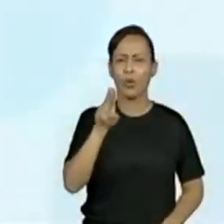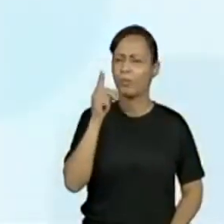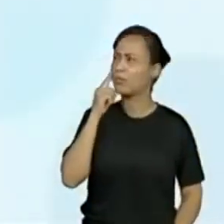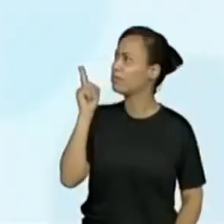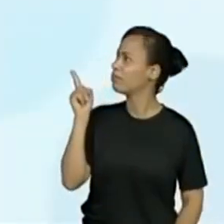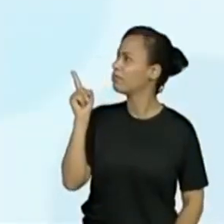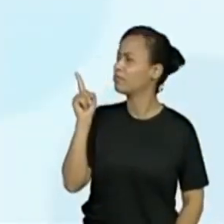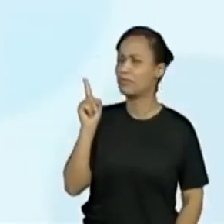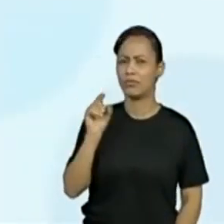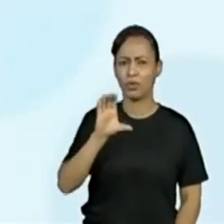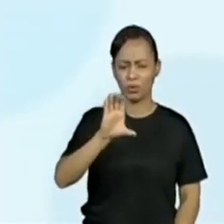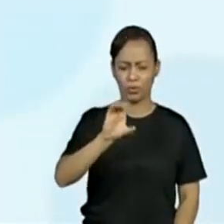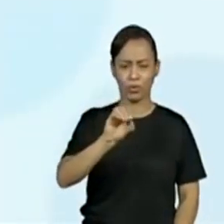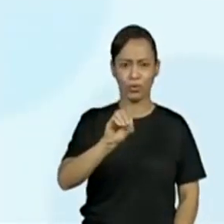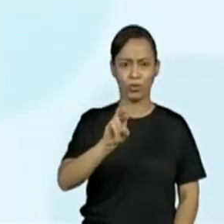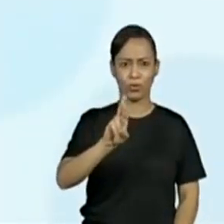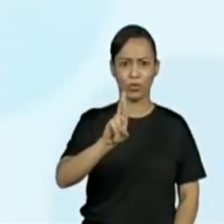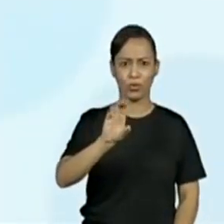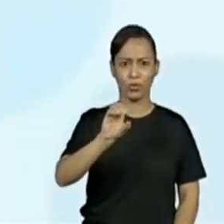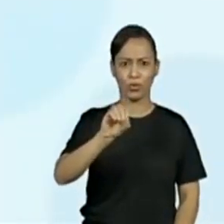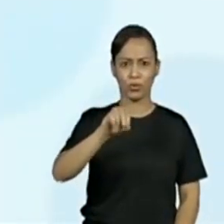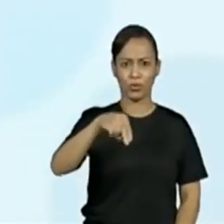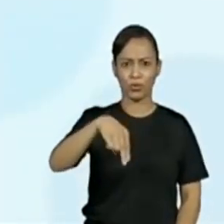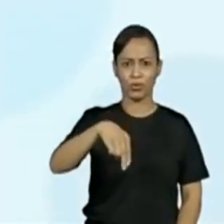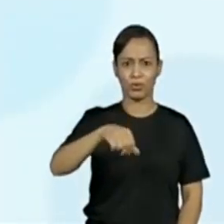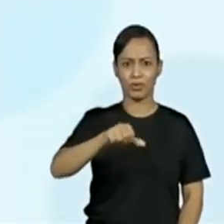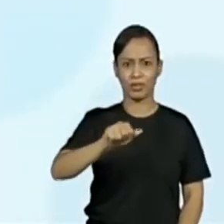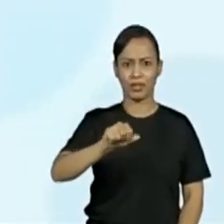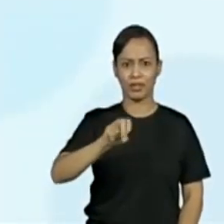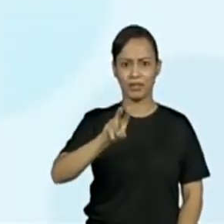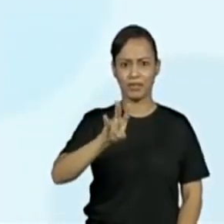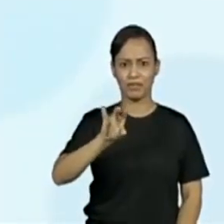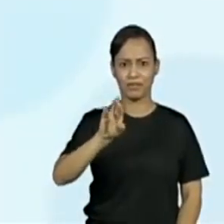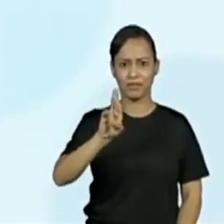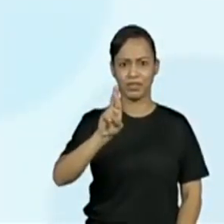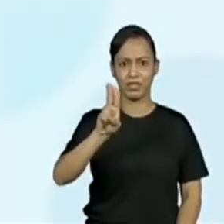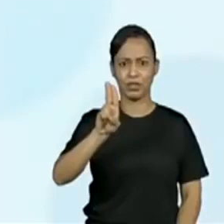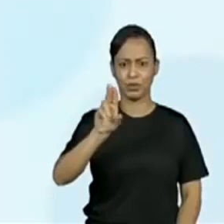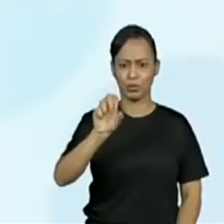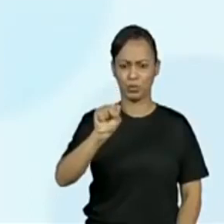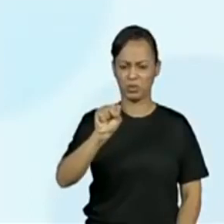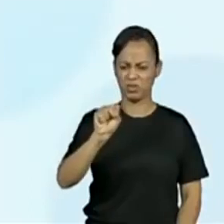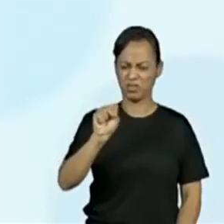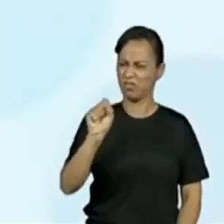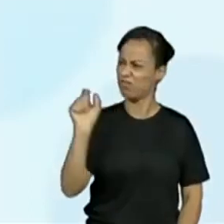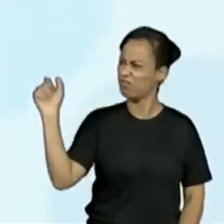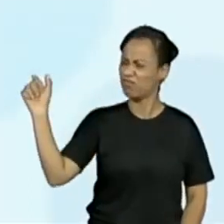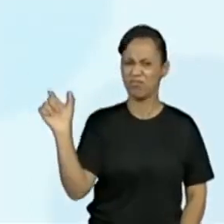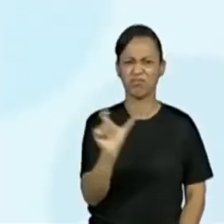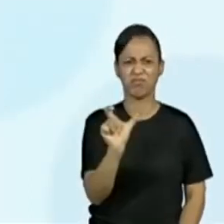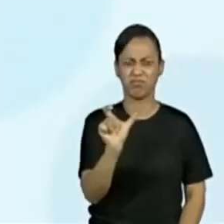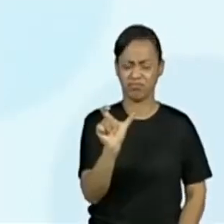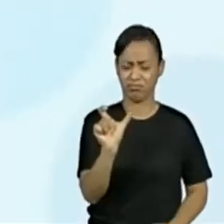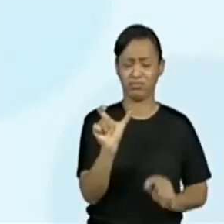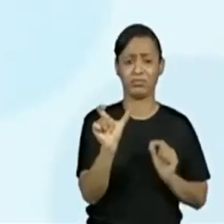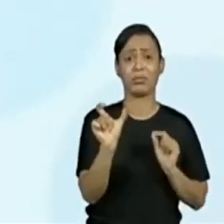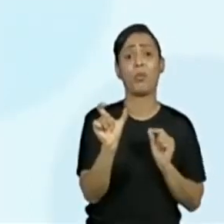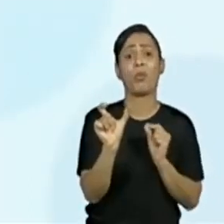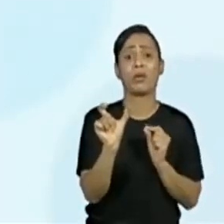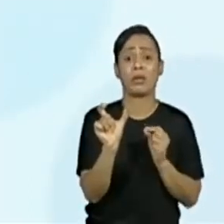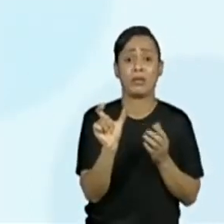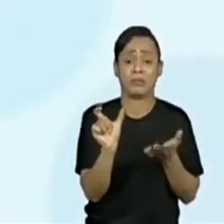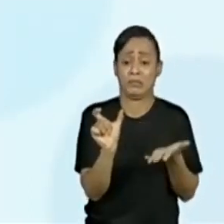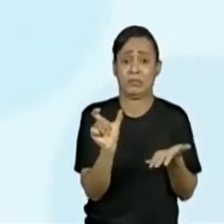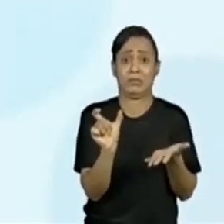coronavírus. Olha que diferença. O balanço geral, quando a gente viu assim, não dava muita informação do que seria,